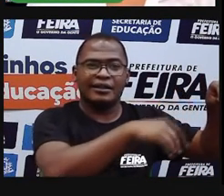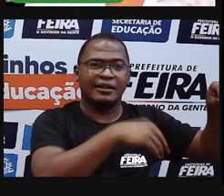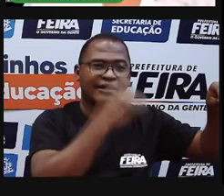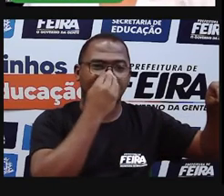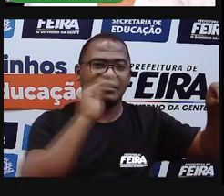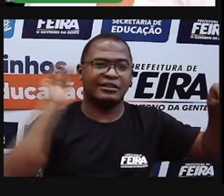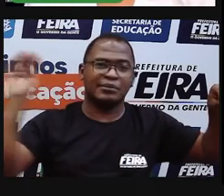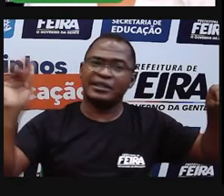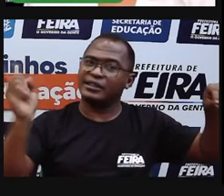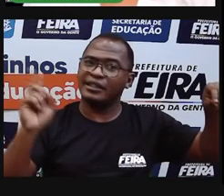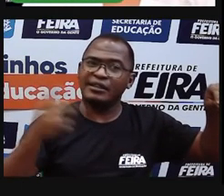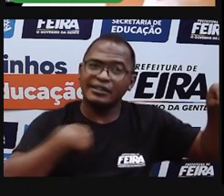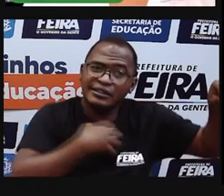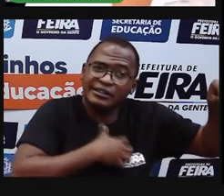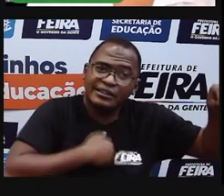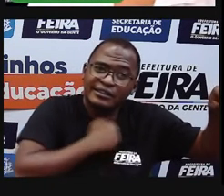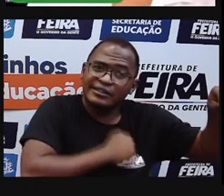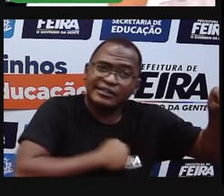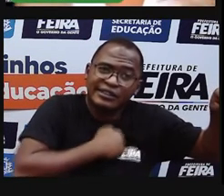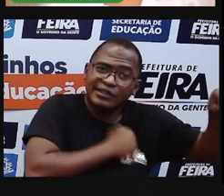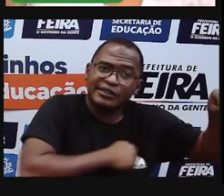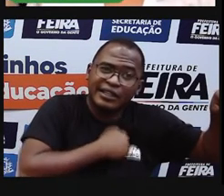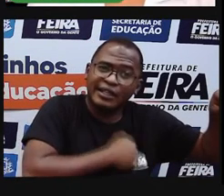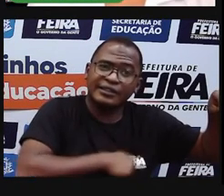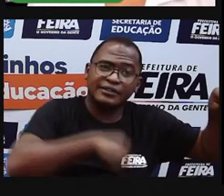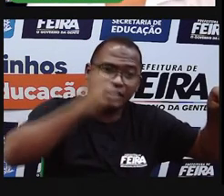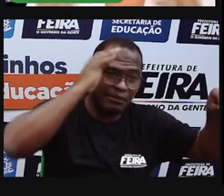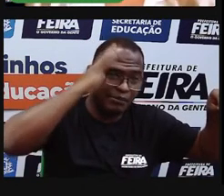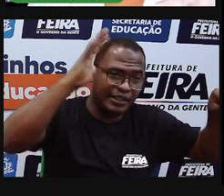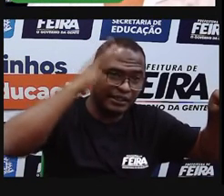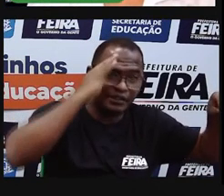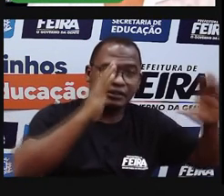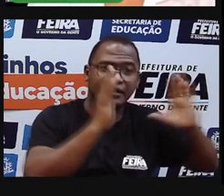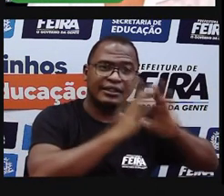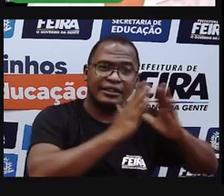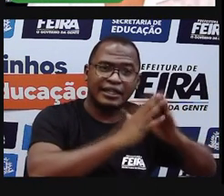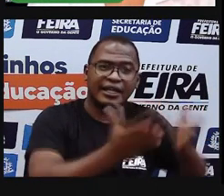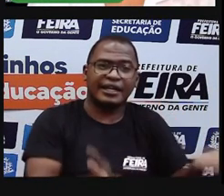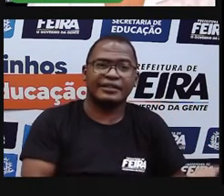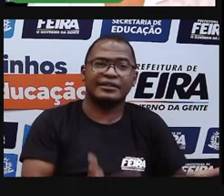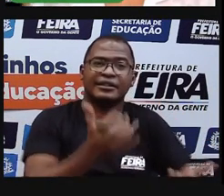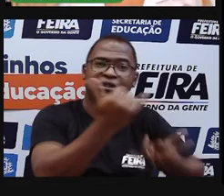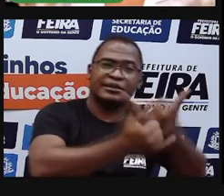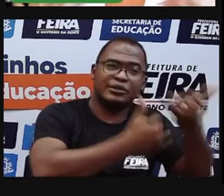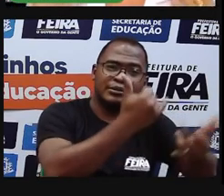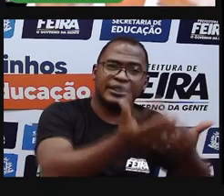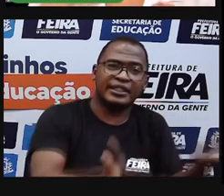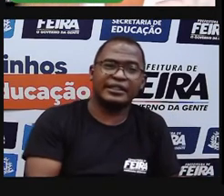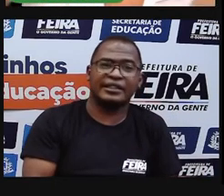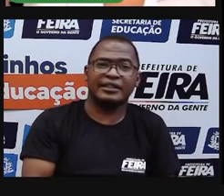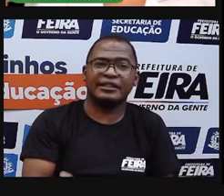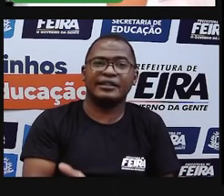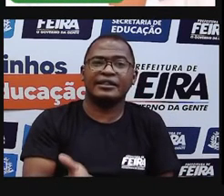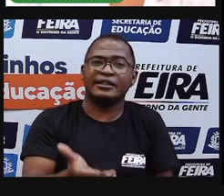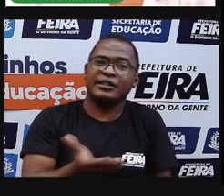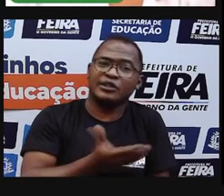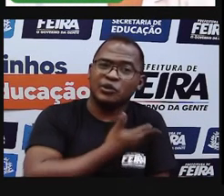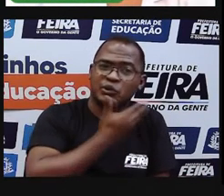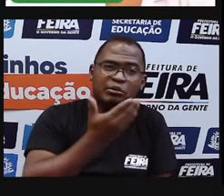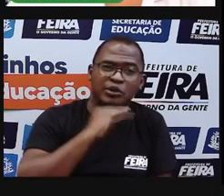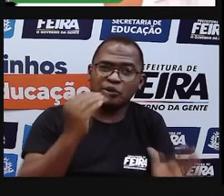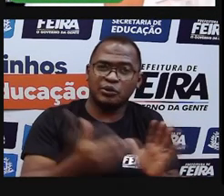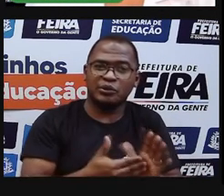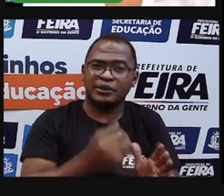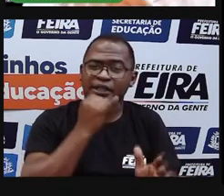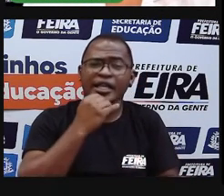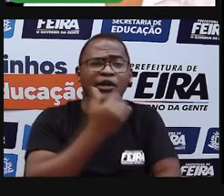familiares, daquele local, da casinha, dos objetos, dos brinquedos. Então, o Nordeste não tem muito isso de sair para outros